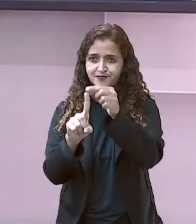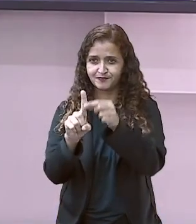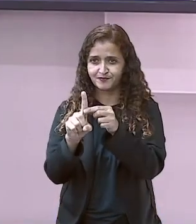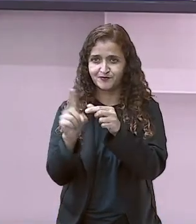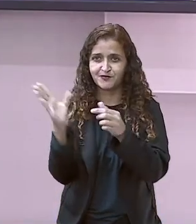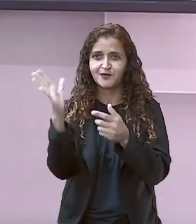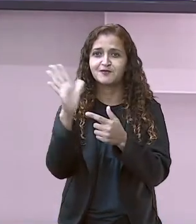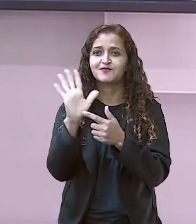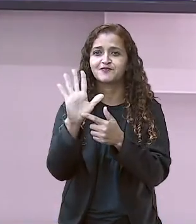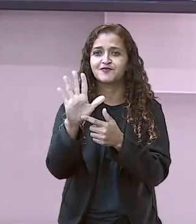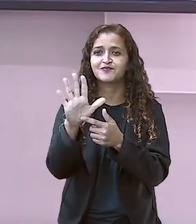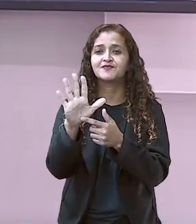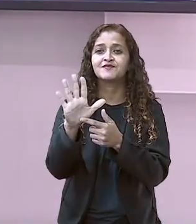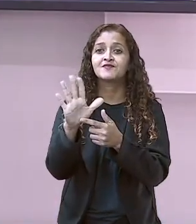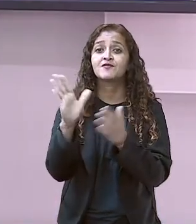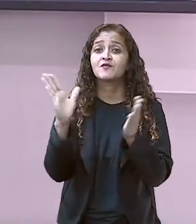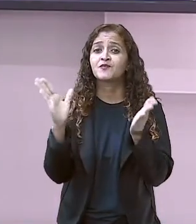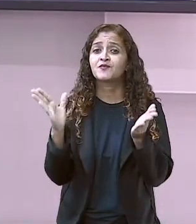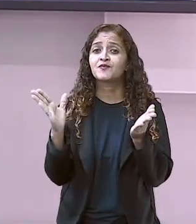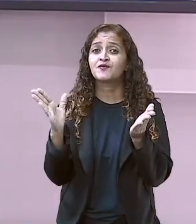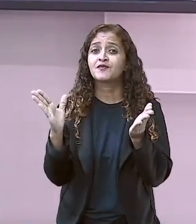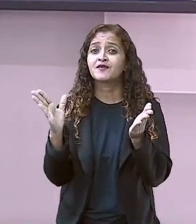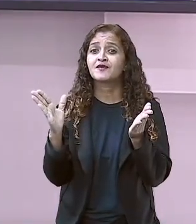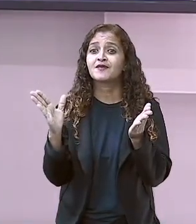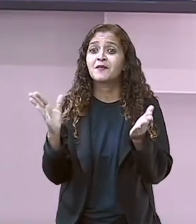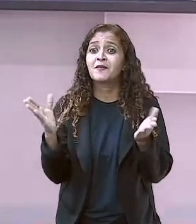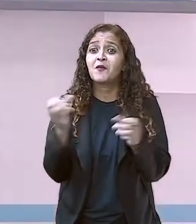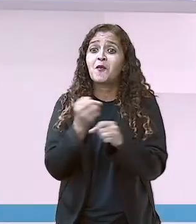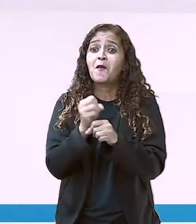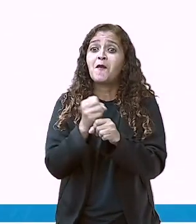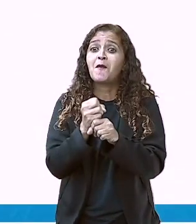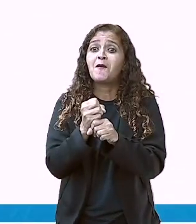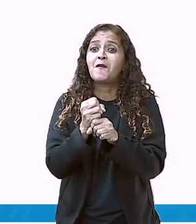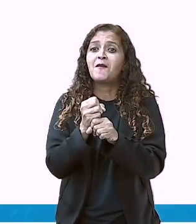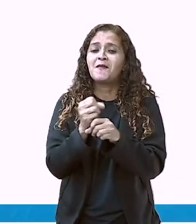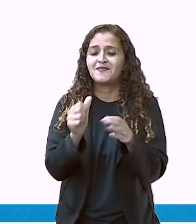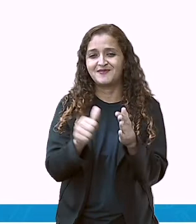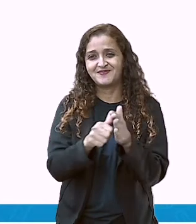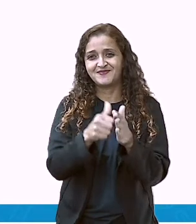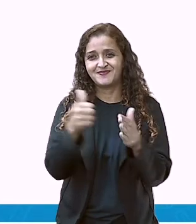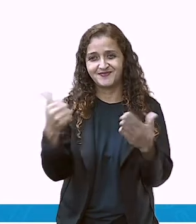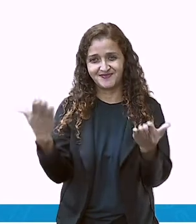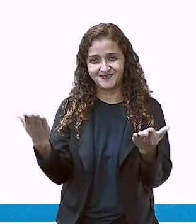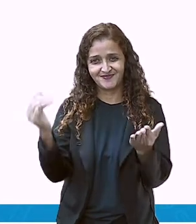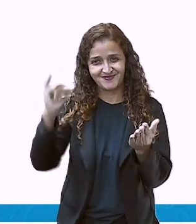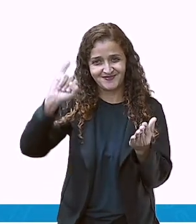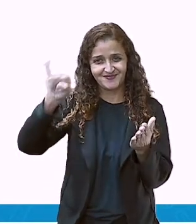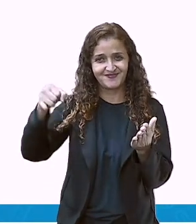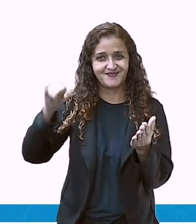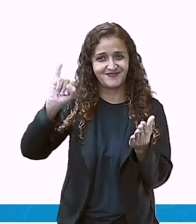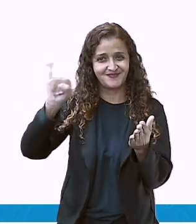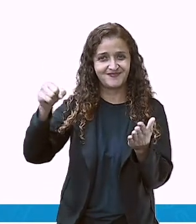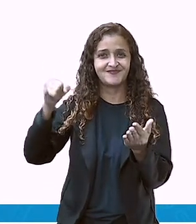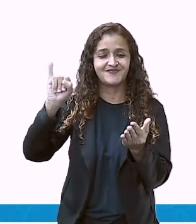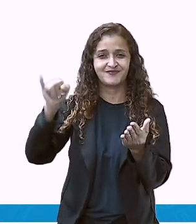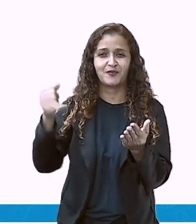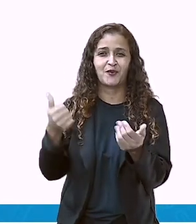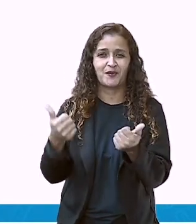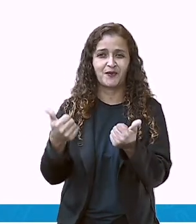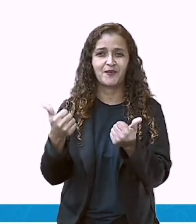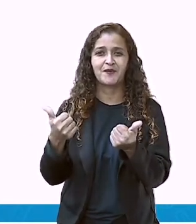continuar? Agora, qual o primeiro mês do ano? Janeiro. Quem acertou em casa? Janeiro.